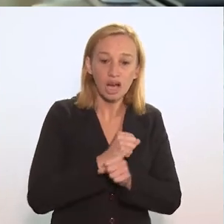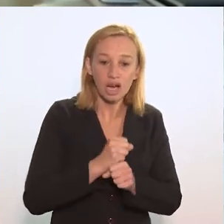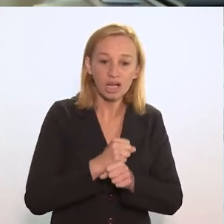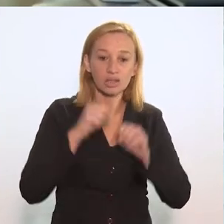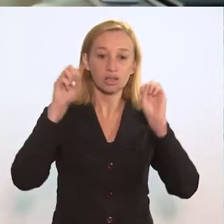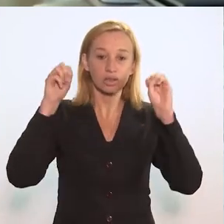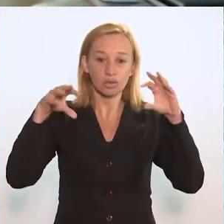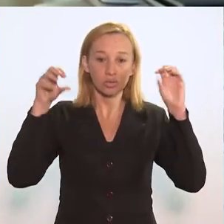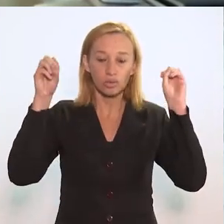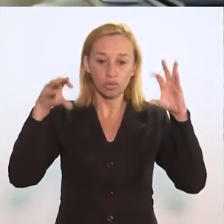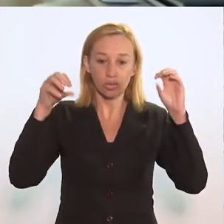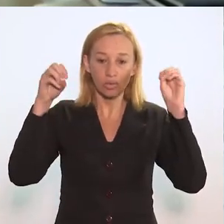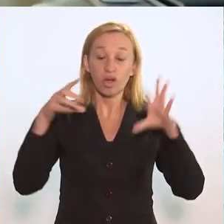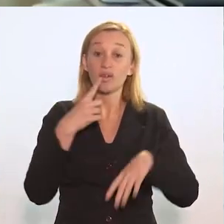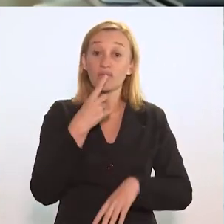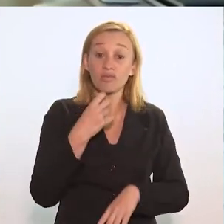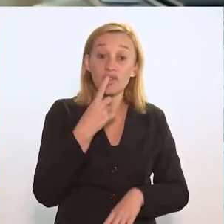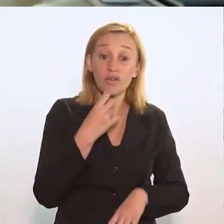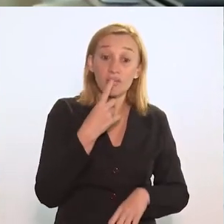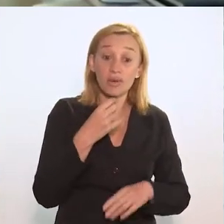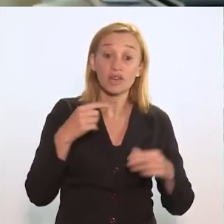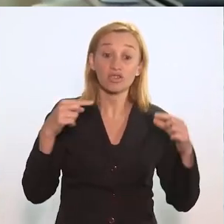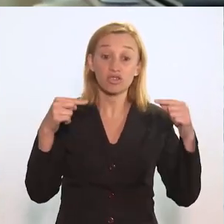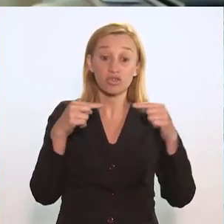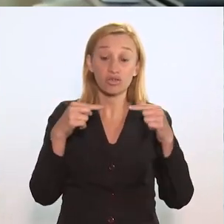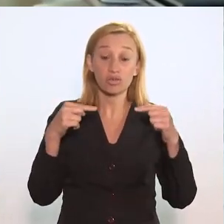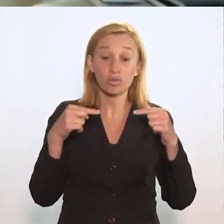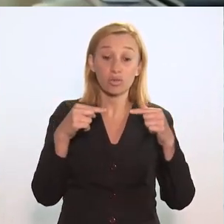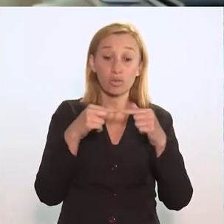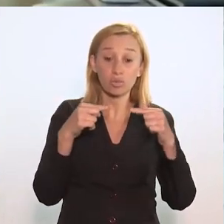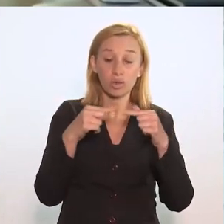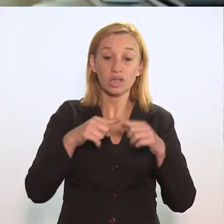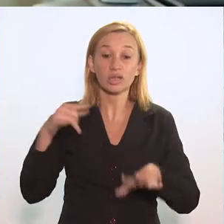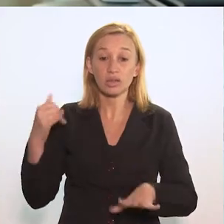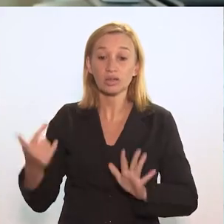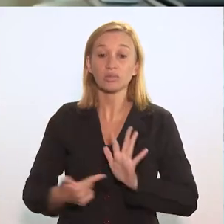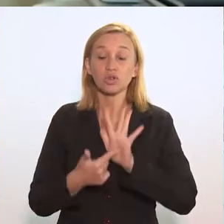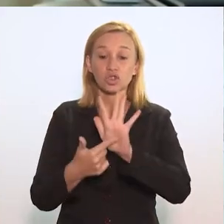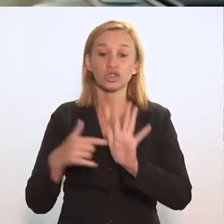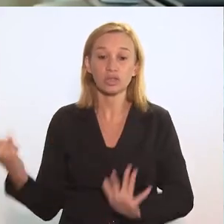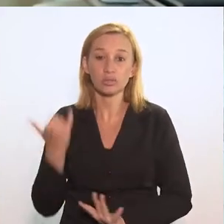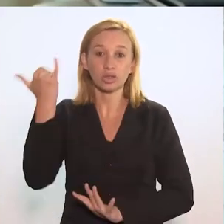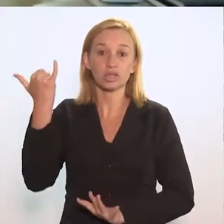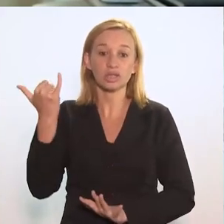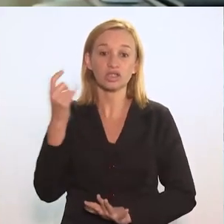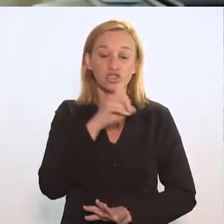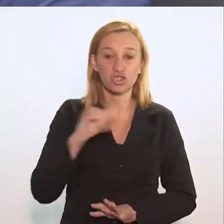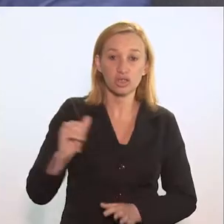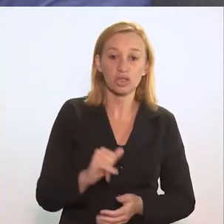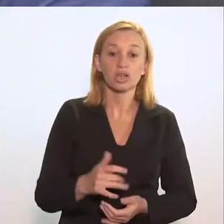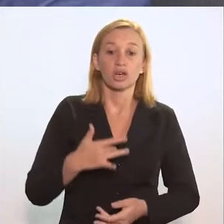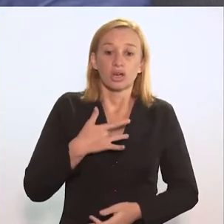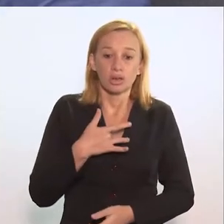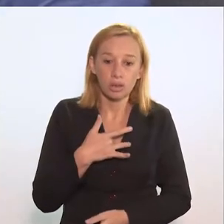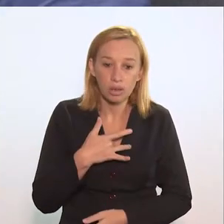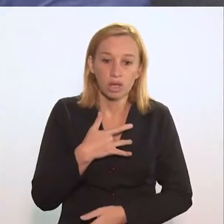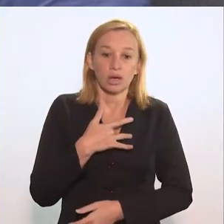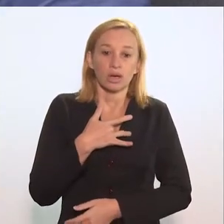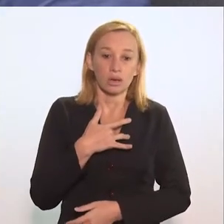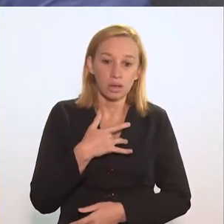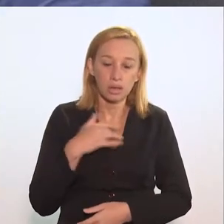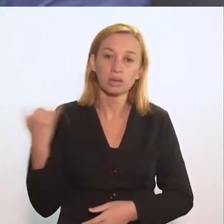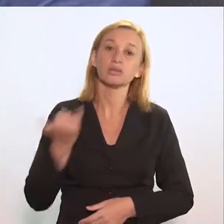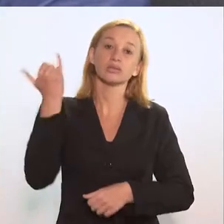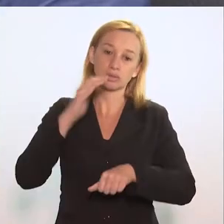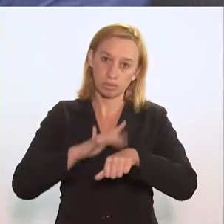todos os anos, iluminado, com vermelho, que é a cor que faz uma alusão a essa importante data. A tuberculose é uma